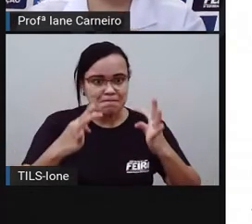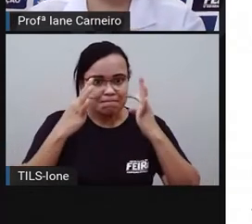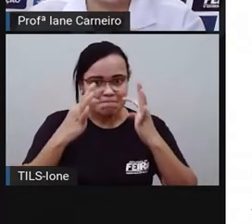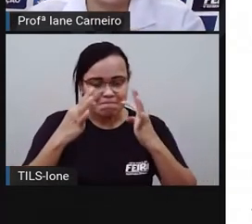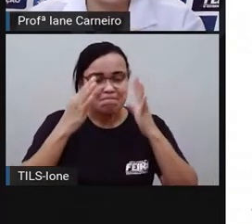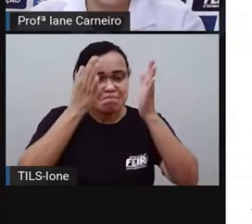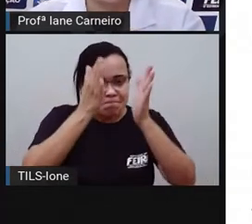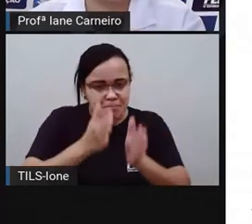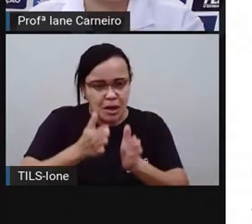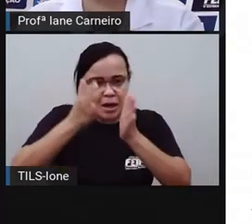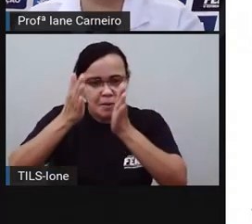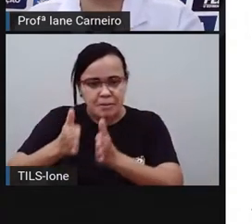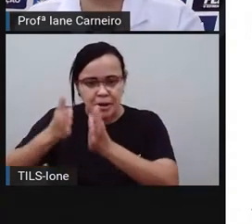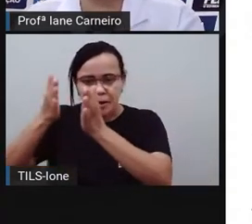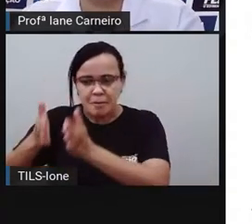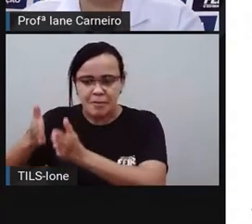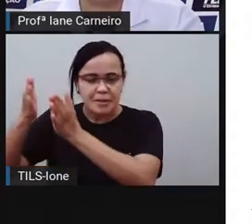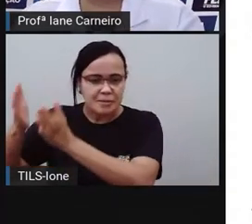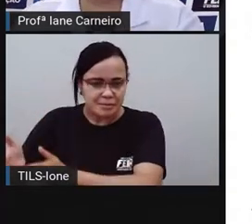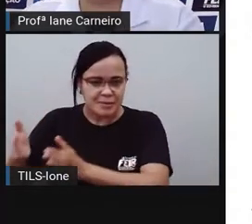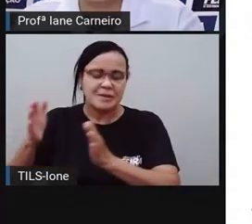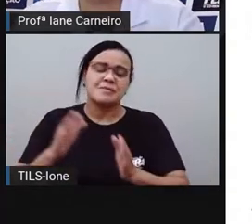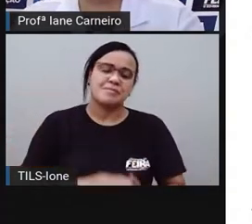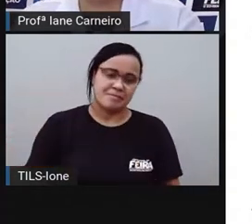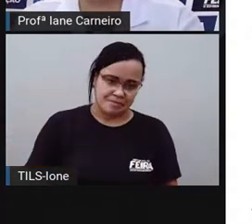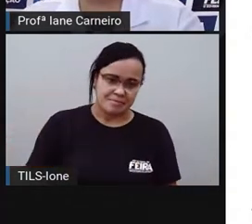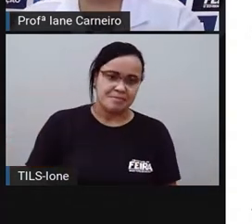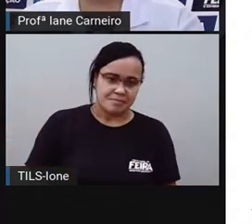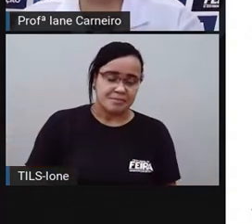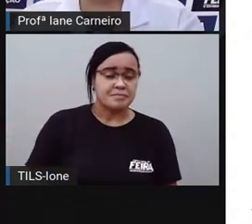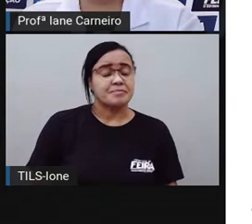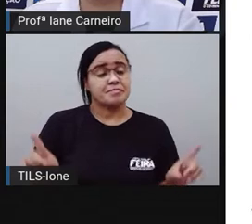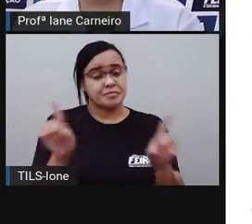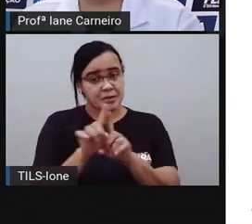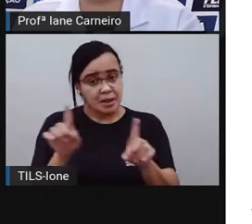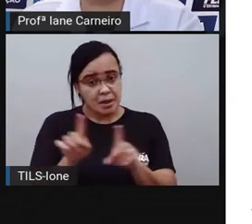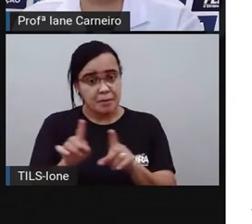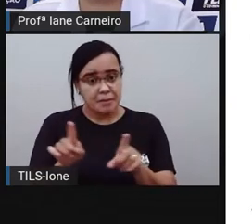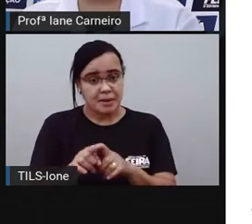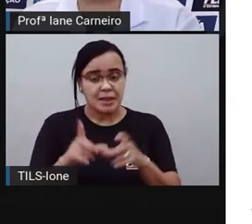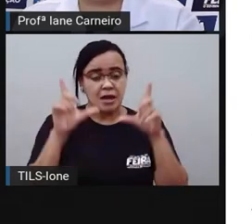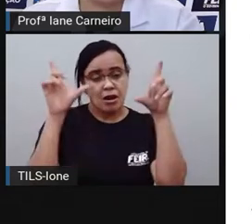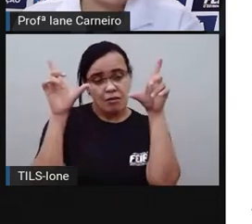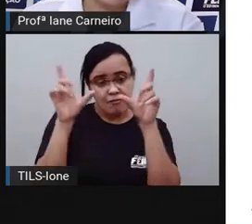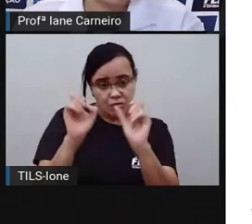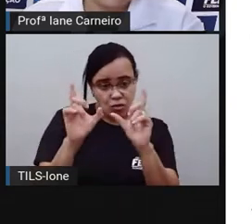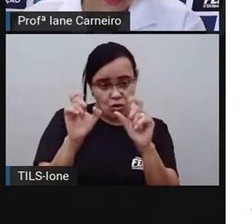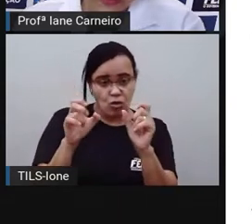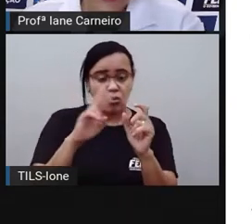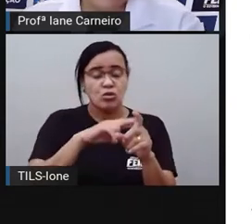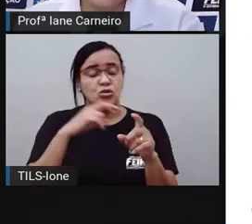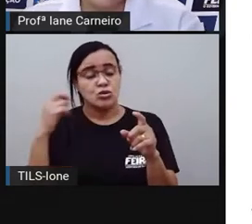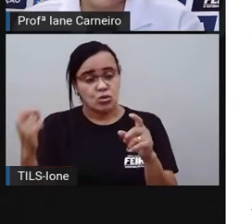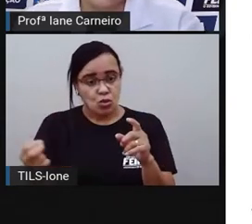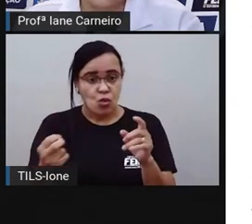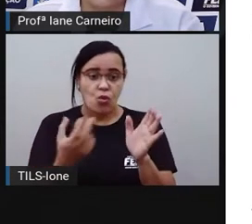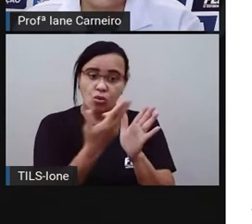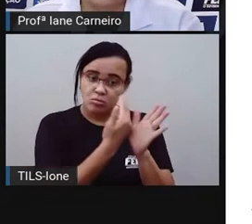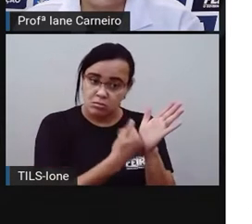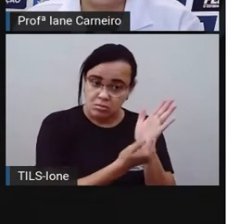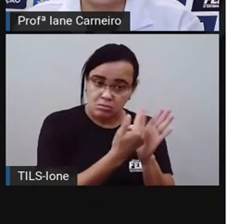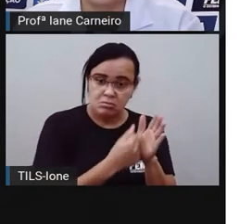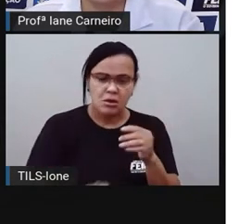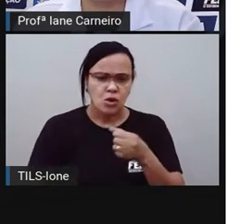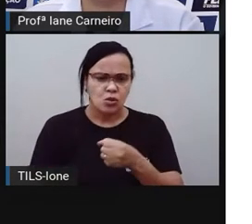receita. As imagens podem substituir alguma palavra do texto, como a gente viu aqui, ó,